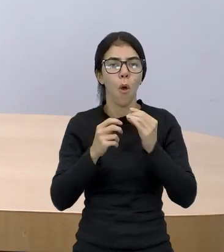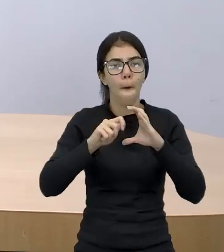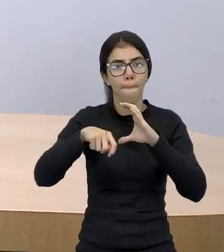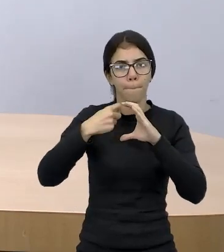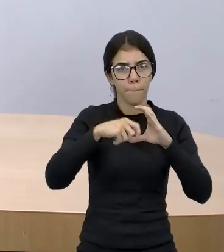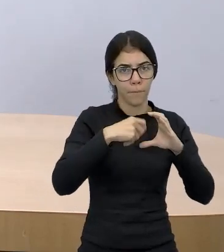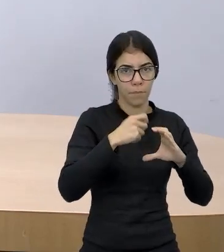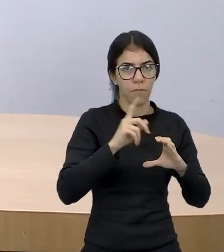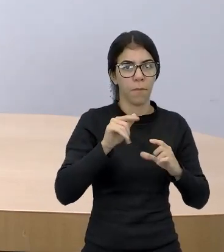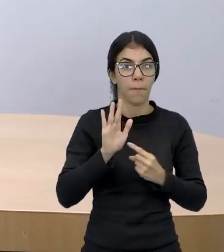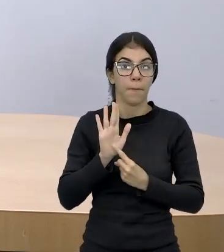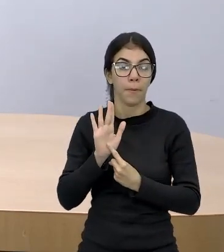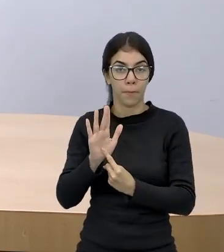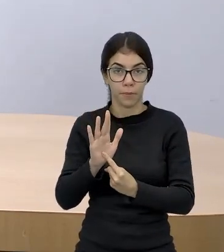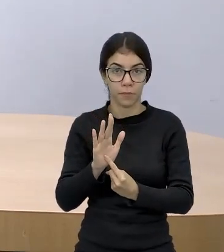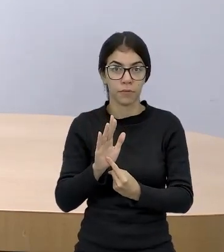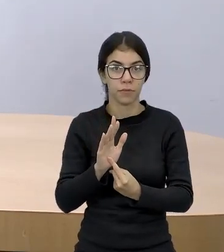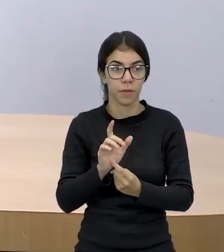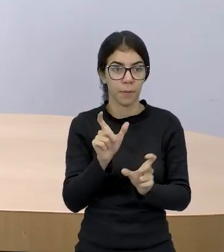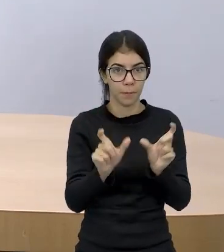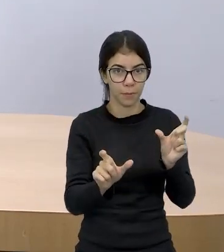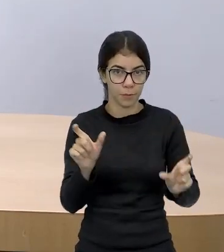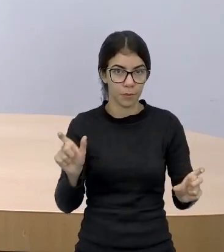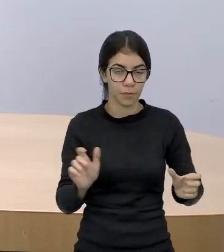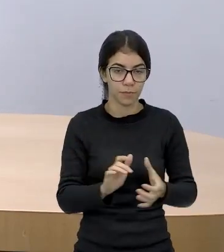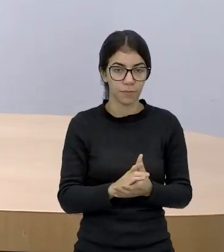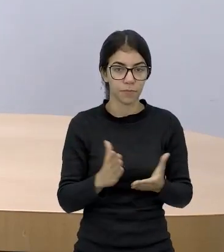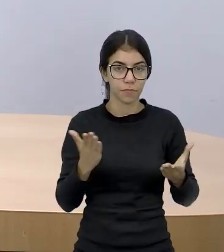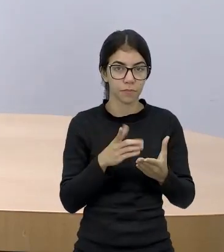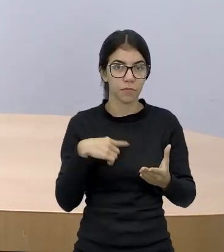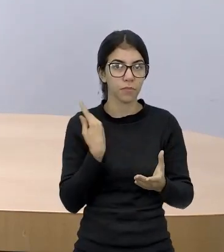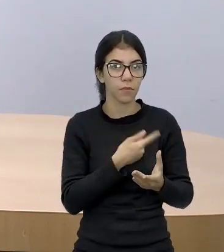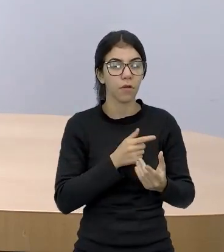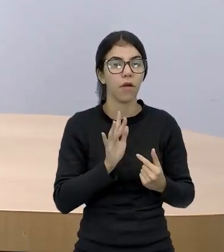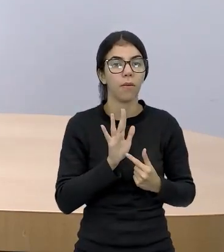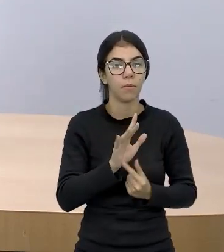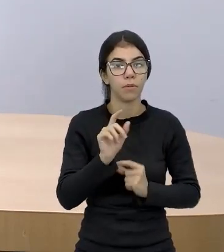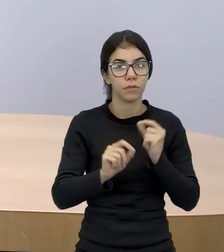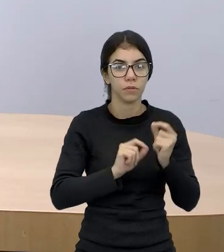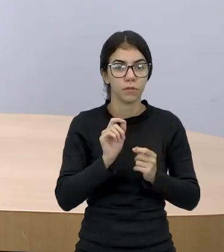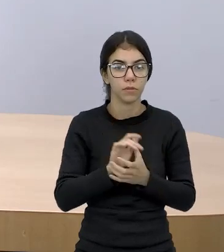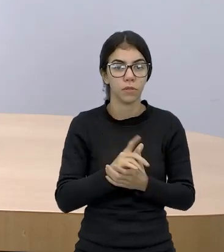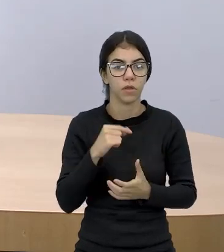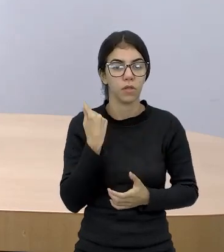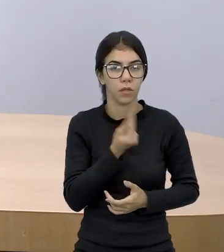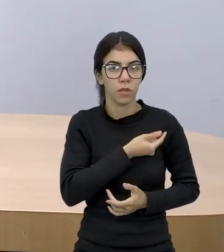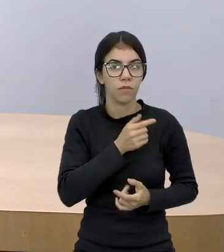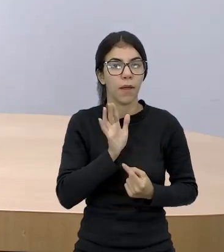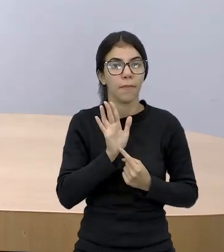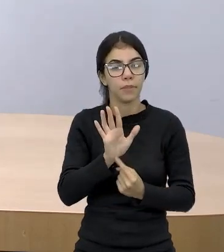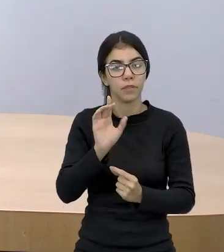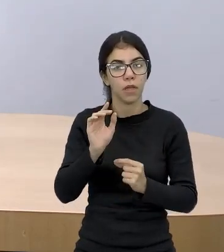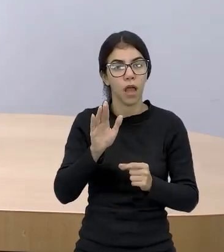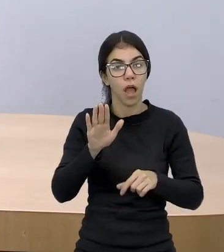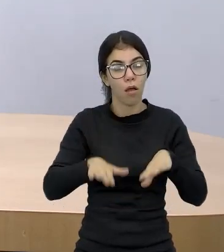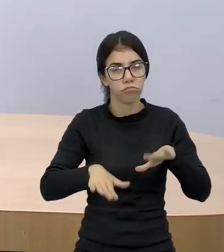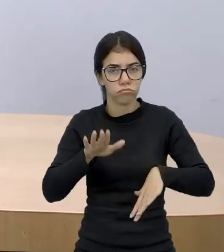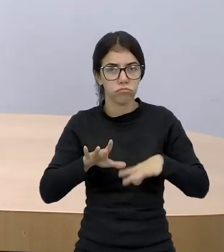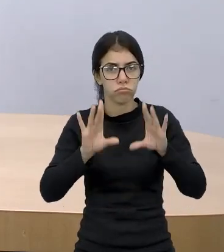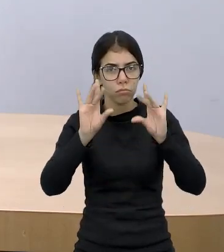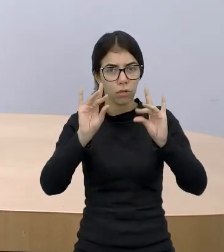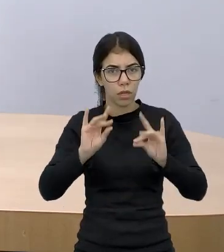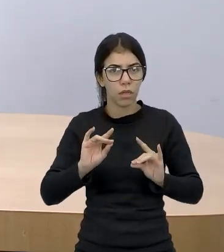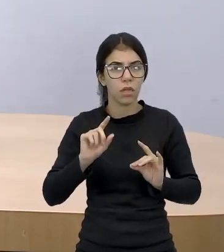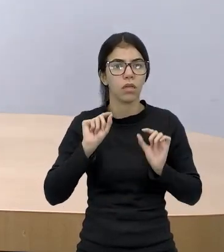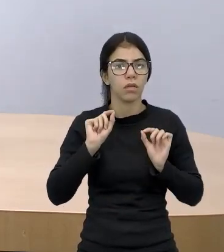pra fazer a nossa apresentação para a turma. Hoje, a gente vai mostrar, né? A gente vai apresentar alguns detalhes a